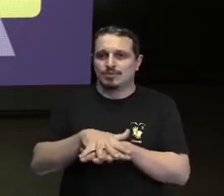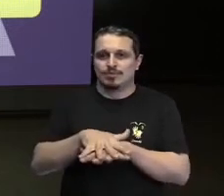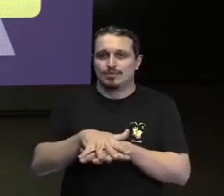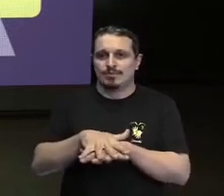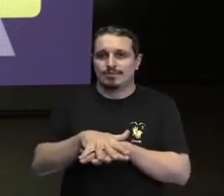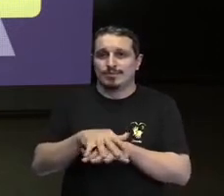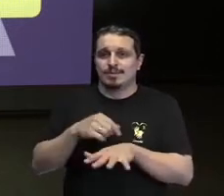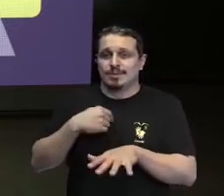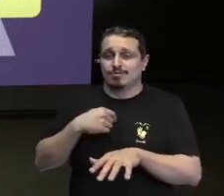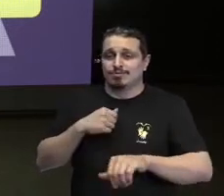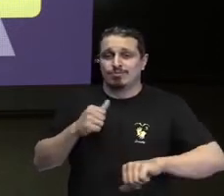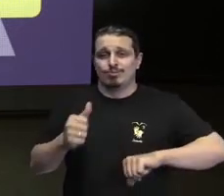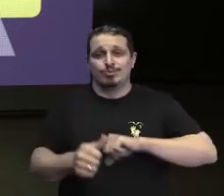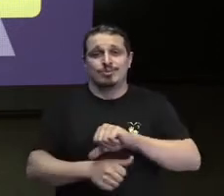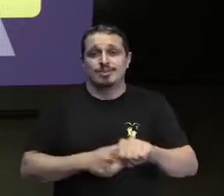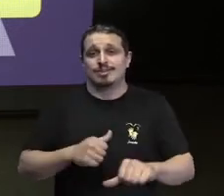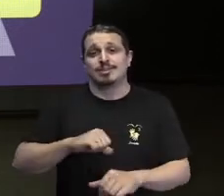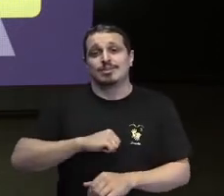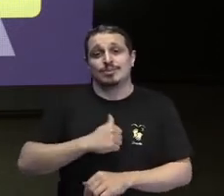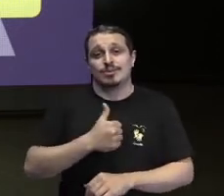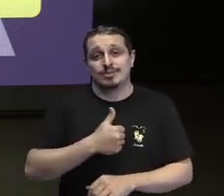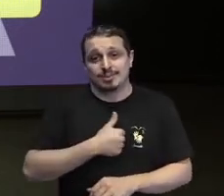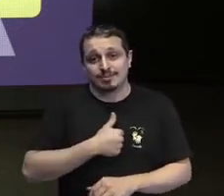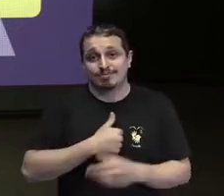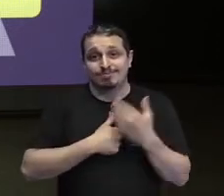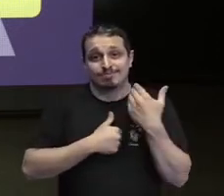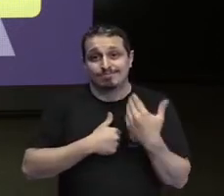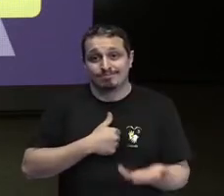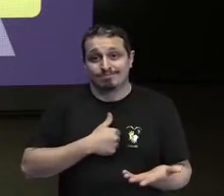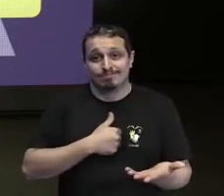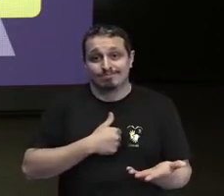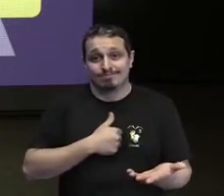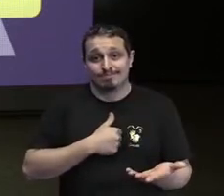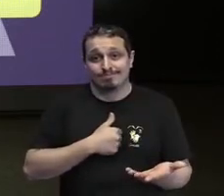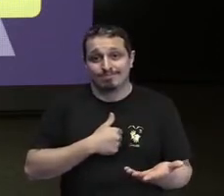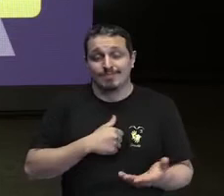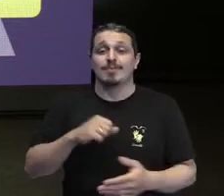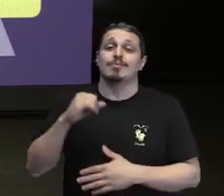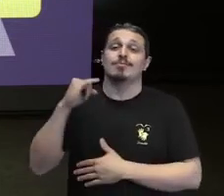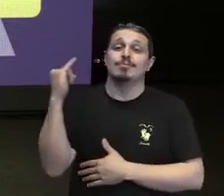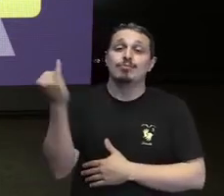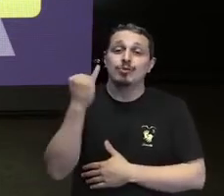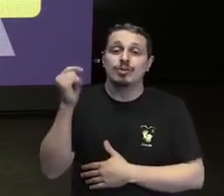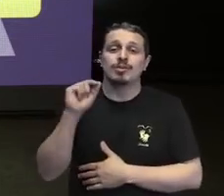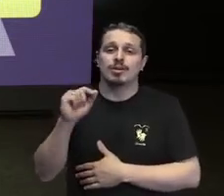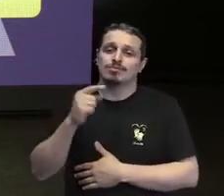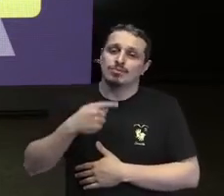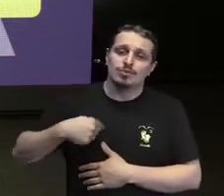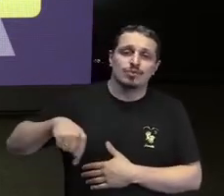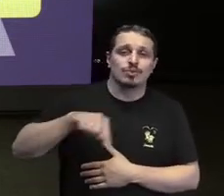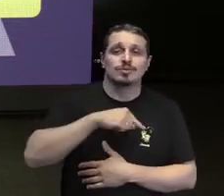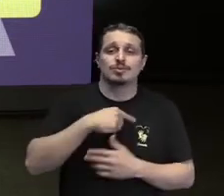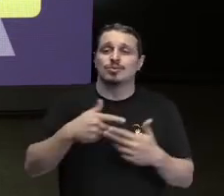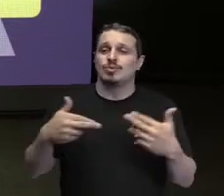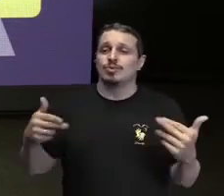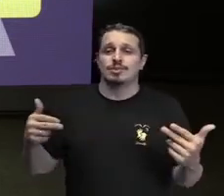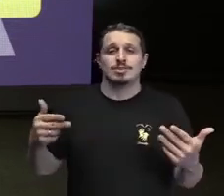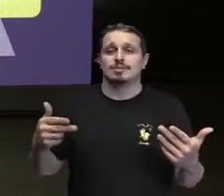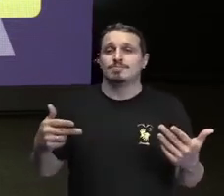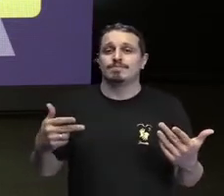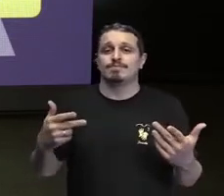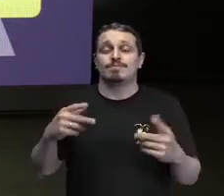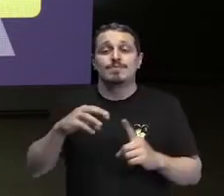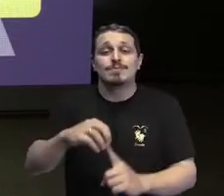inclusivas para dentro da empresa. Então essa questão da intencionalidade é fundamental para que a gente